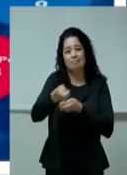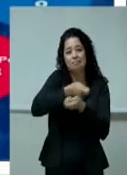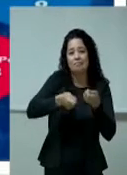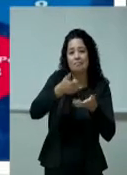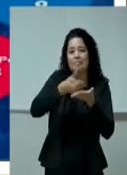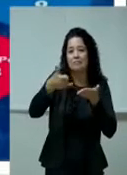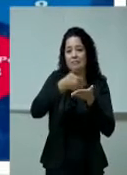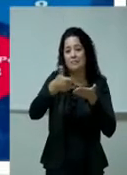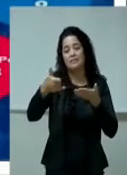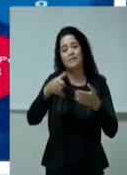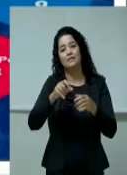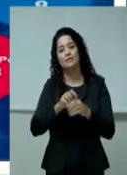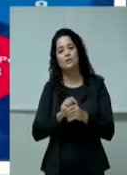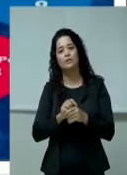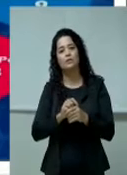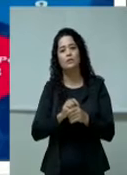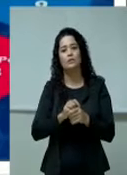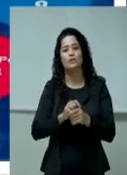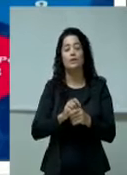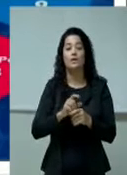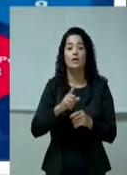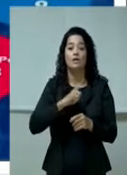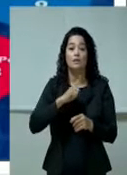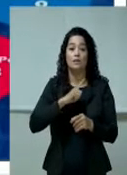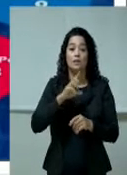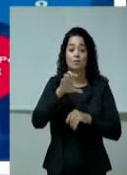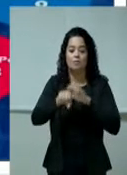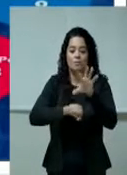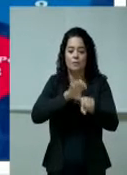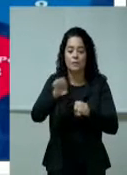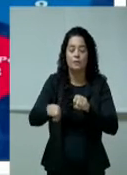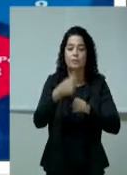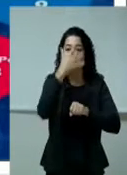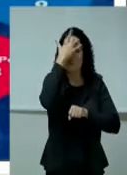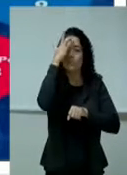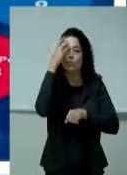têm dificuldade, eles levaram 18 para a delegacia.